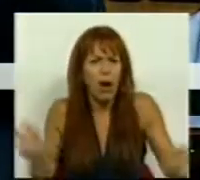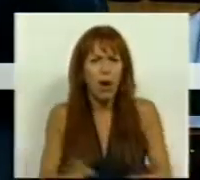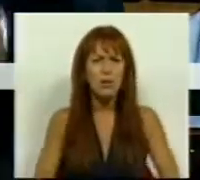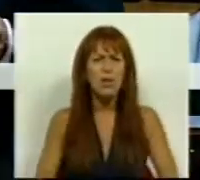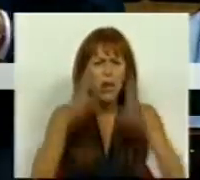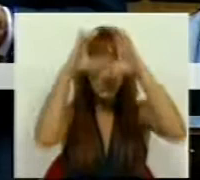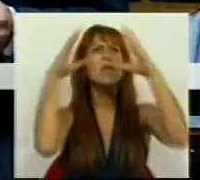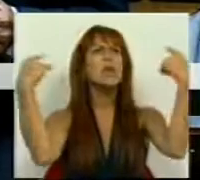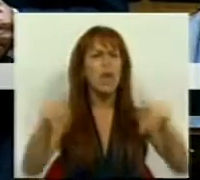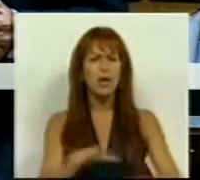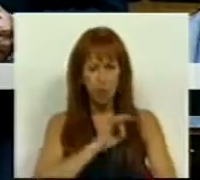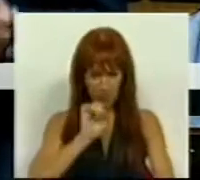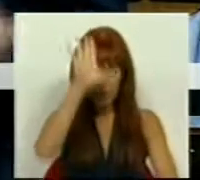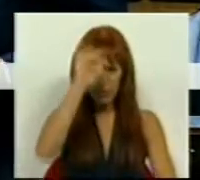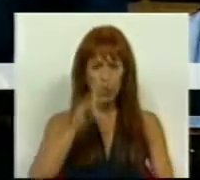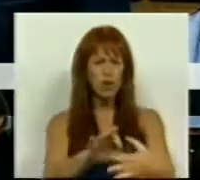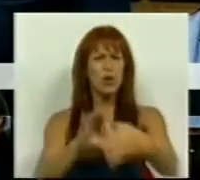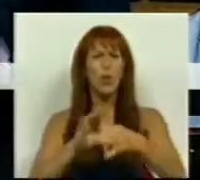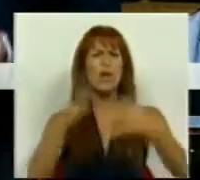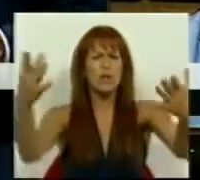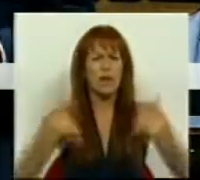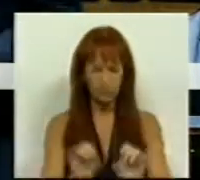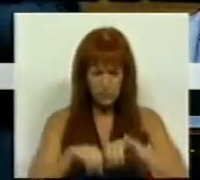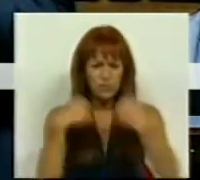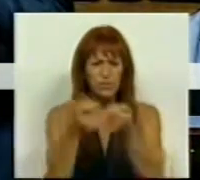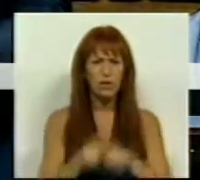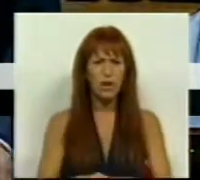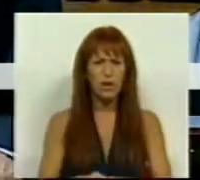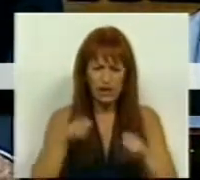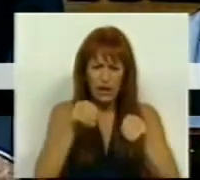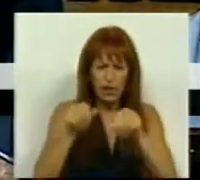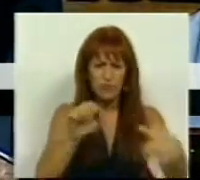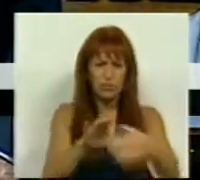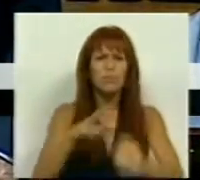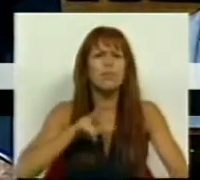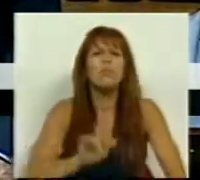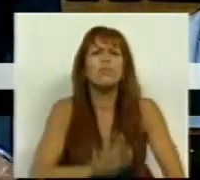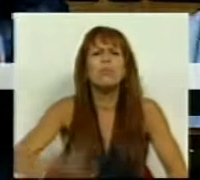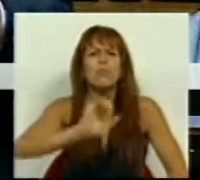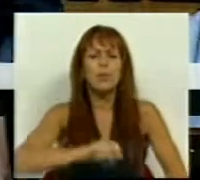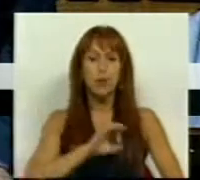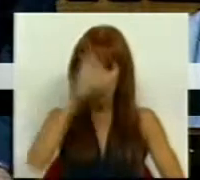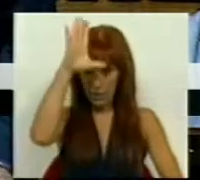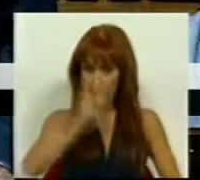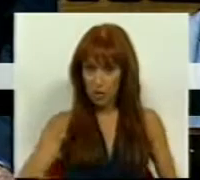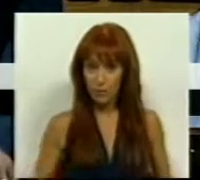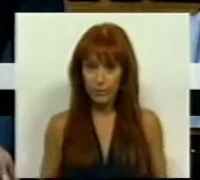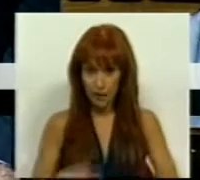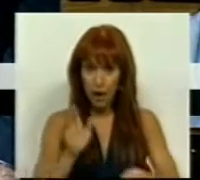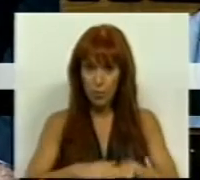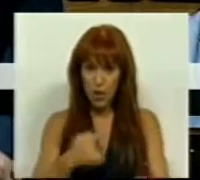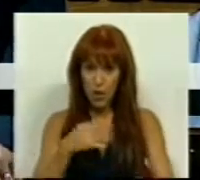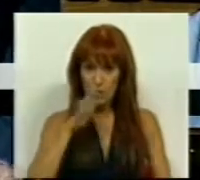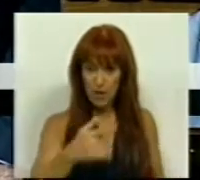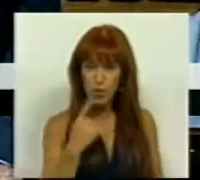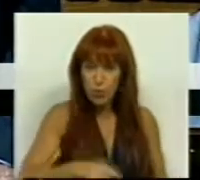que a concepção tem, o Sr. Primeiro-Ministro, da coesão social e territorial deste país? Sr. Primeiro-Ministro, é por